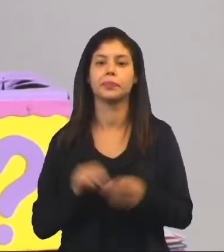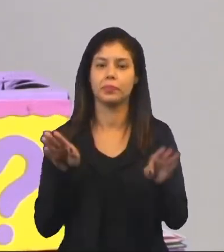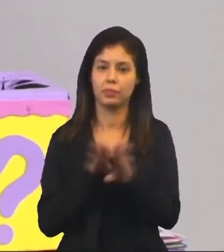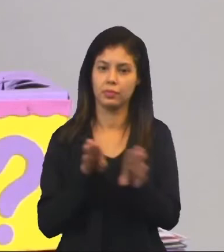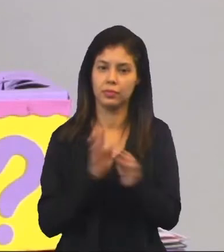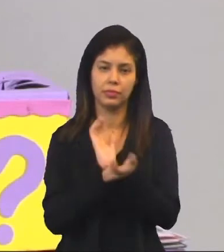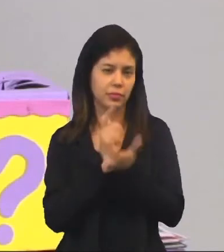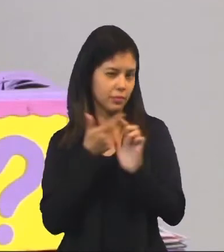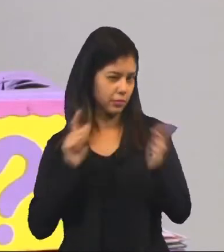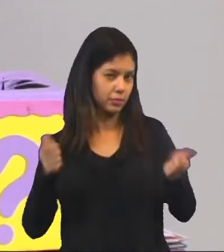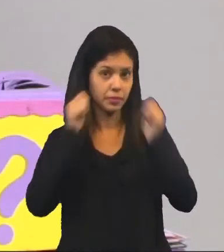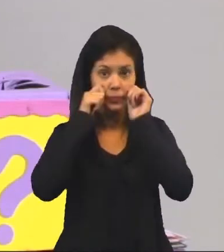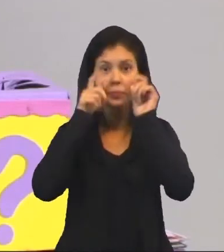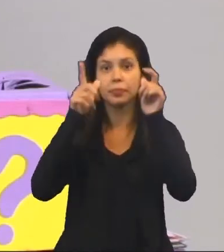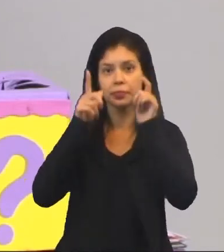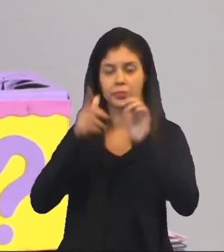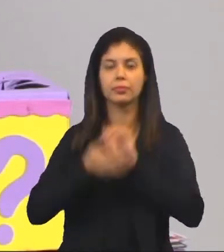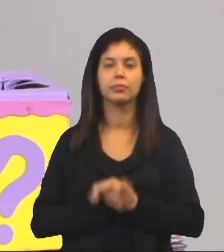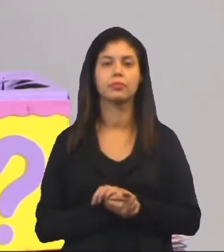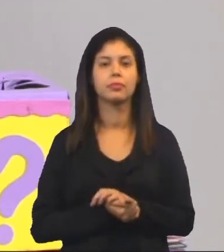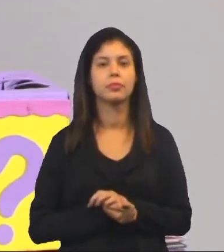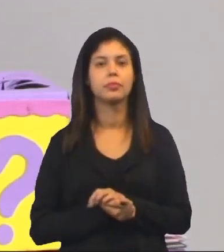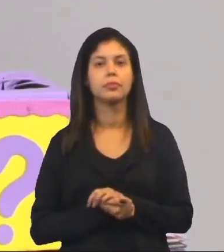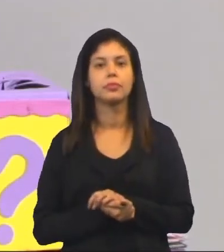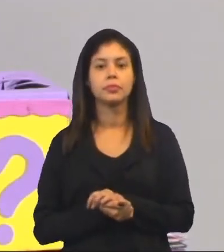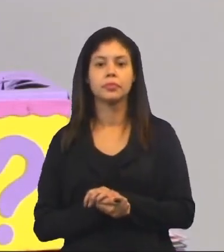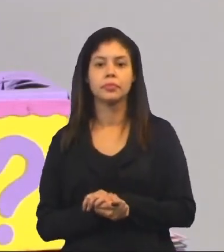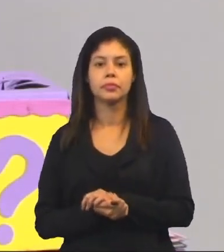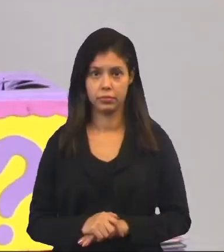hambúrguer bem grande para chamar a atenção. Não é mesmo?